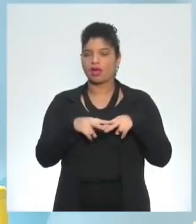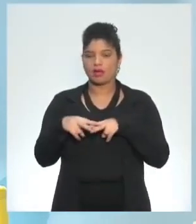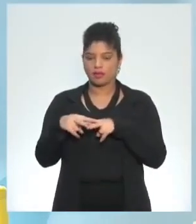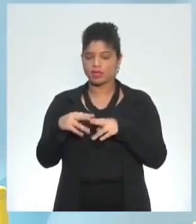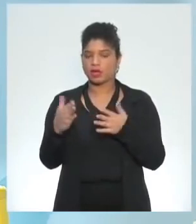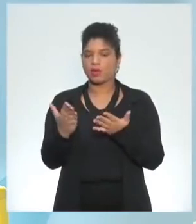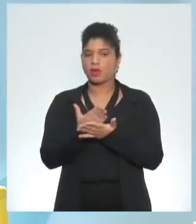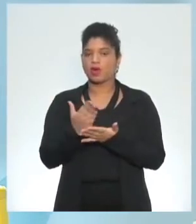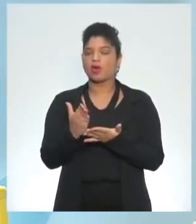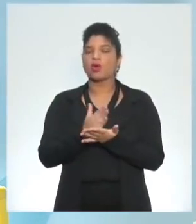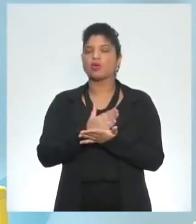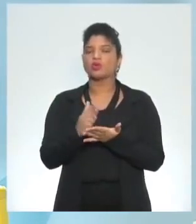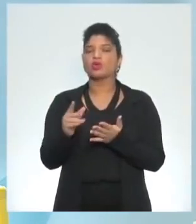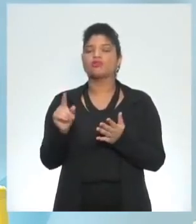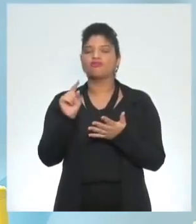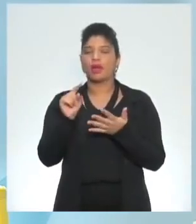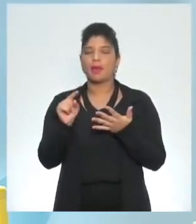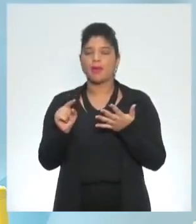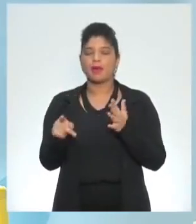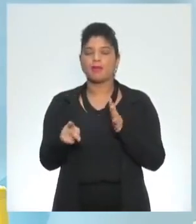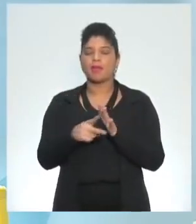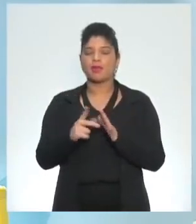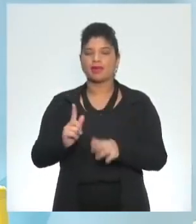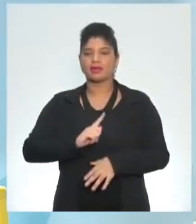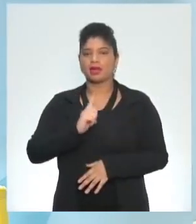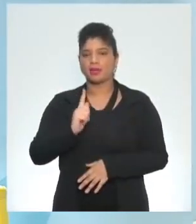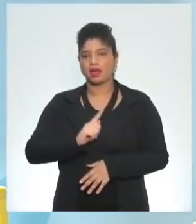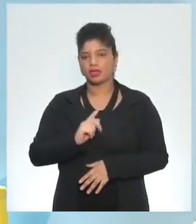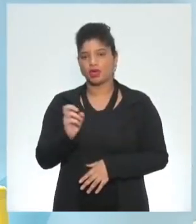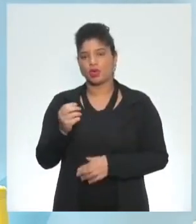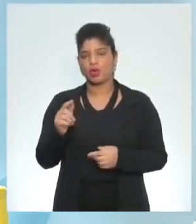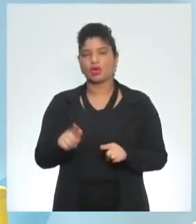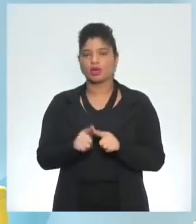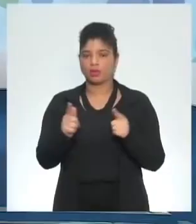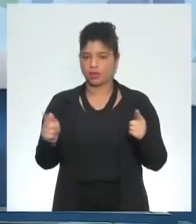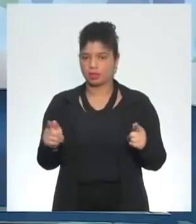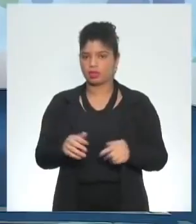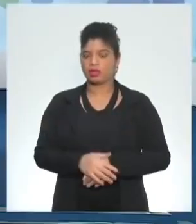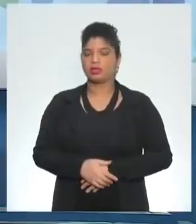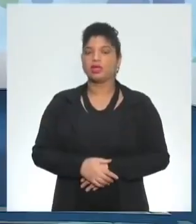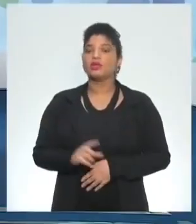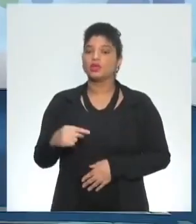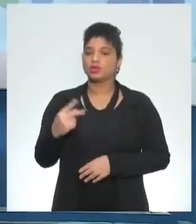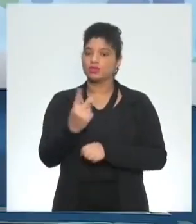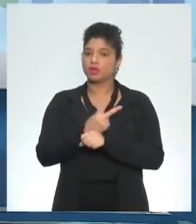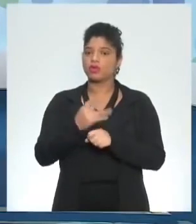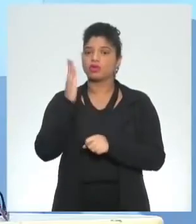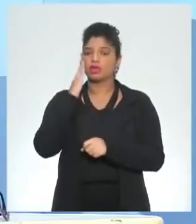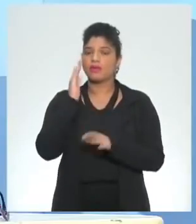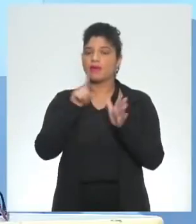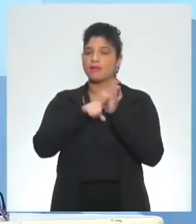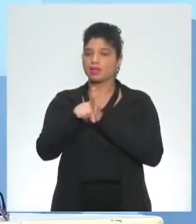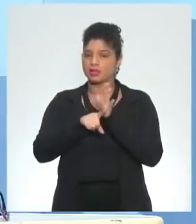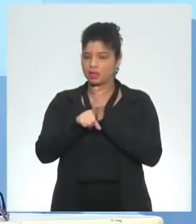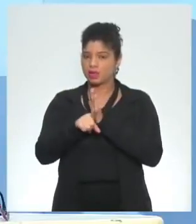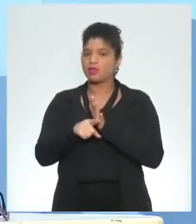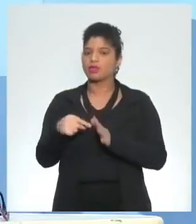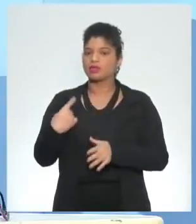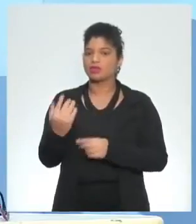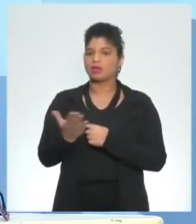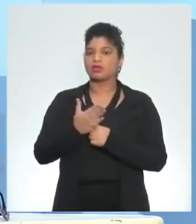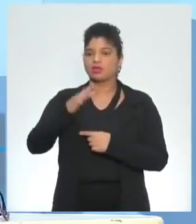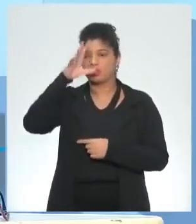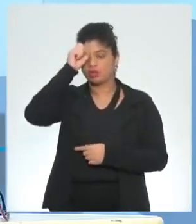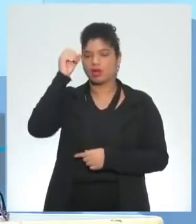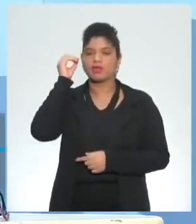gramaticais e vai atrás porque normalmente né Erika quando a gente vai atrás da coisa é ali que eu aprendo né não exatamente a pesquisa faz parte do aprendizado